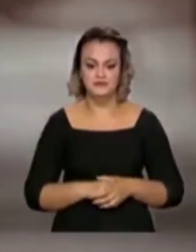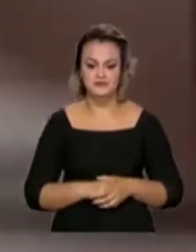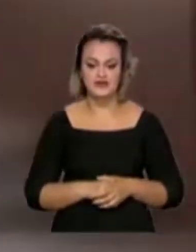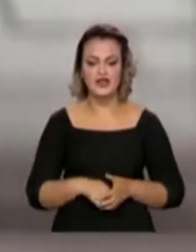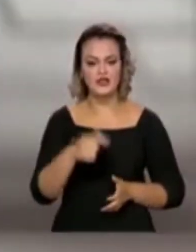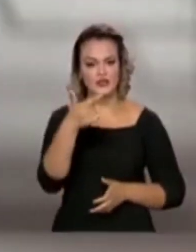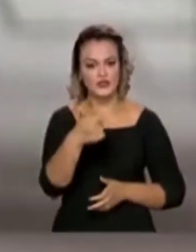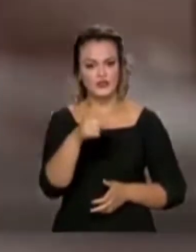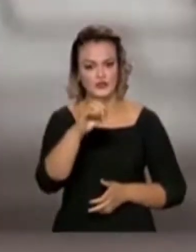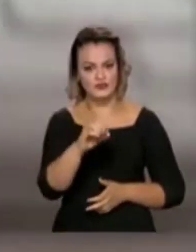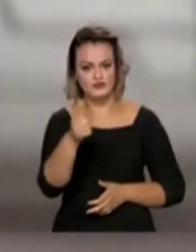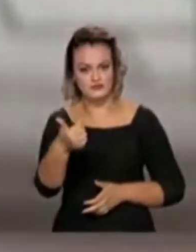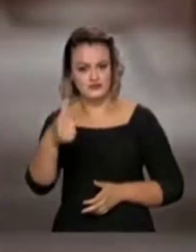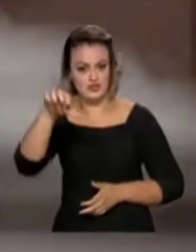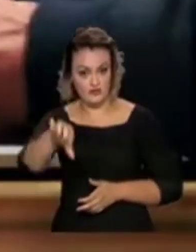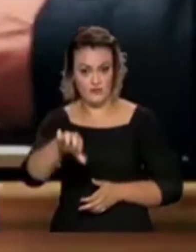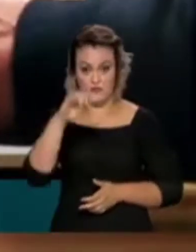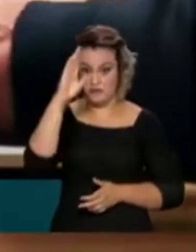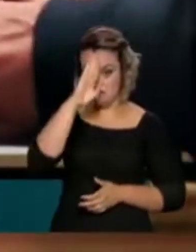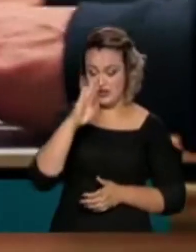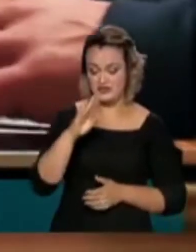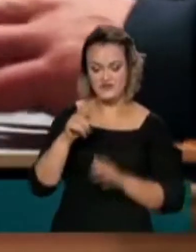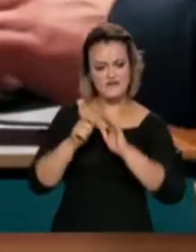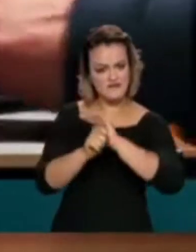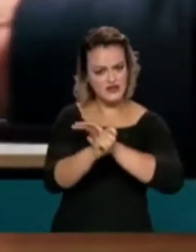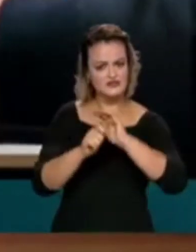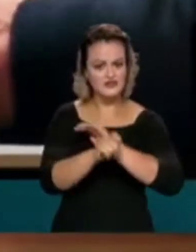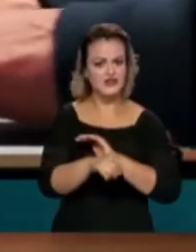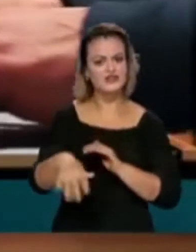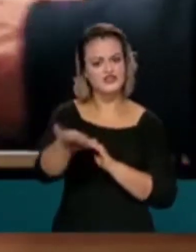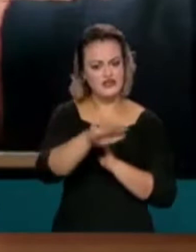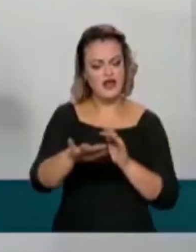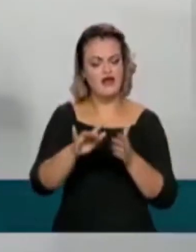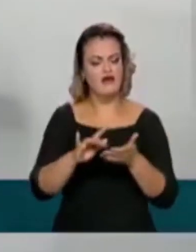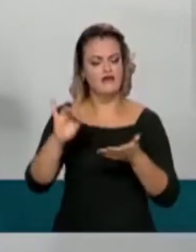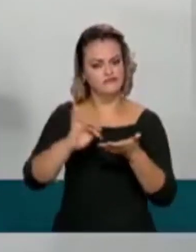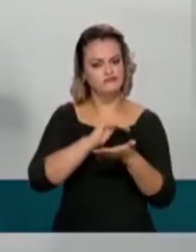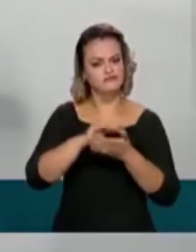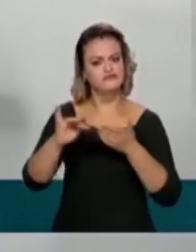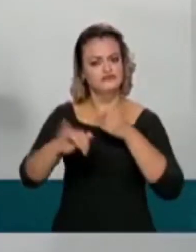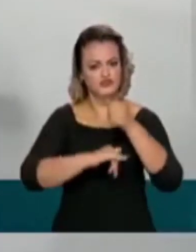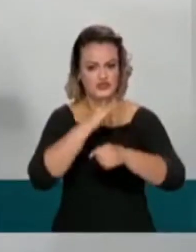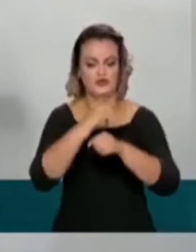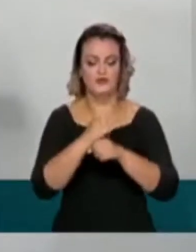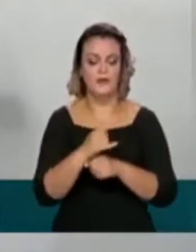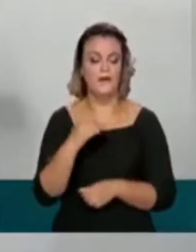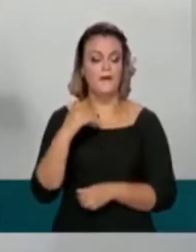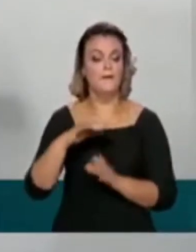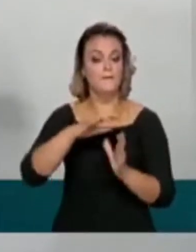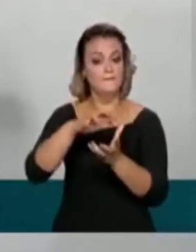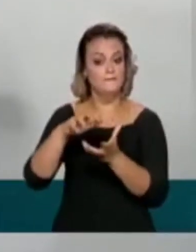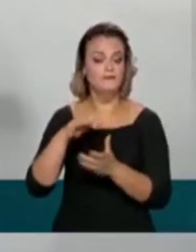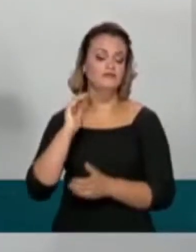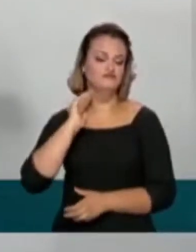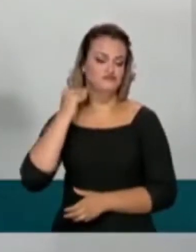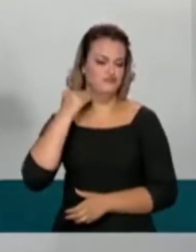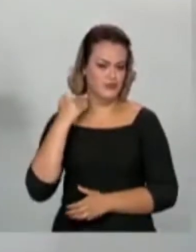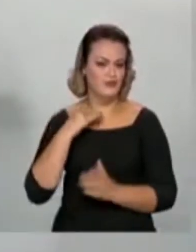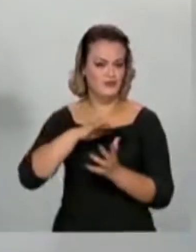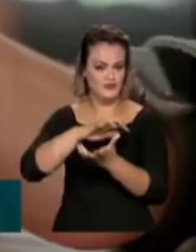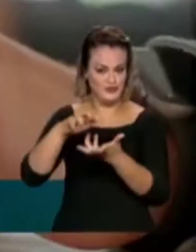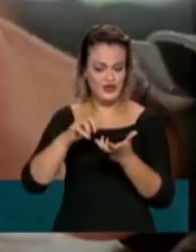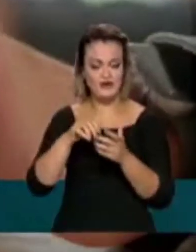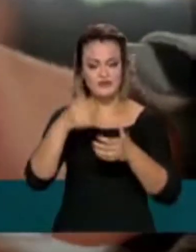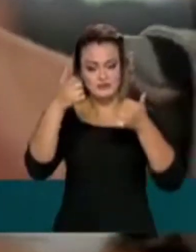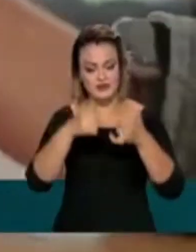Desde 2019, o Brasil vem investindo na agenda digital. Segundo o Banco Mundial, o país ocupa o sétimo